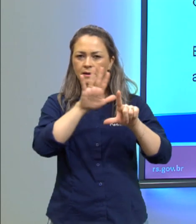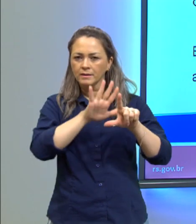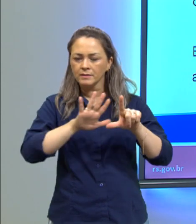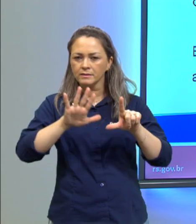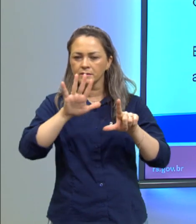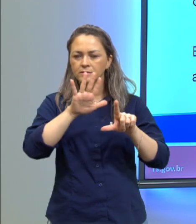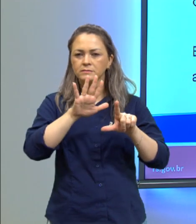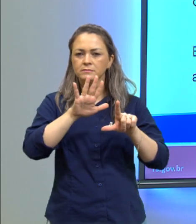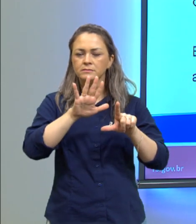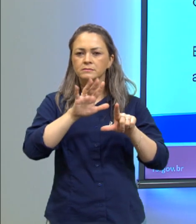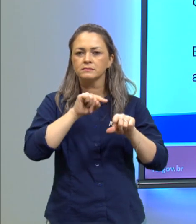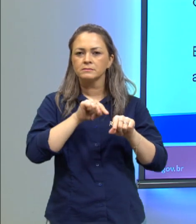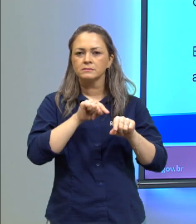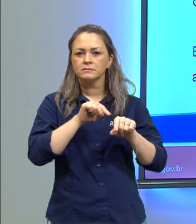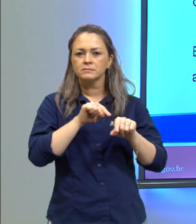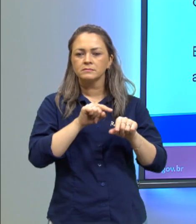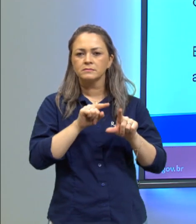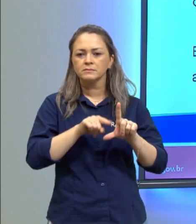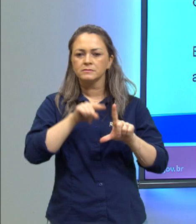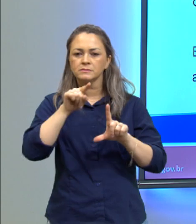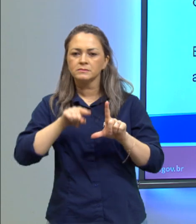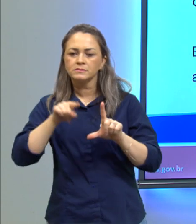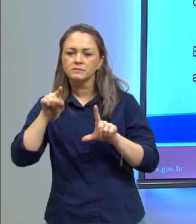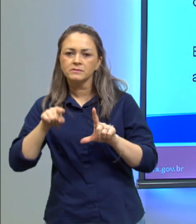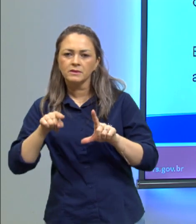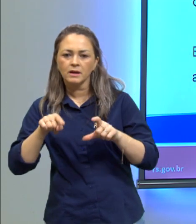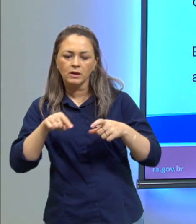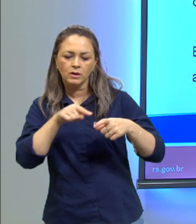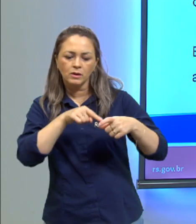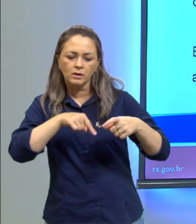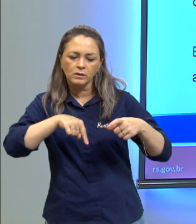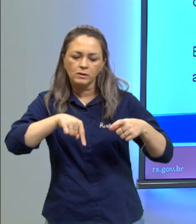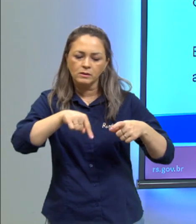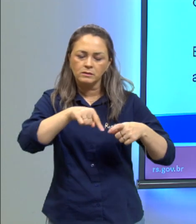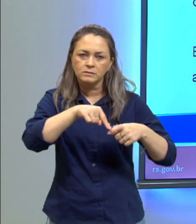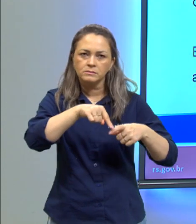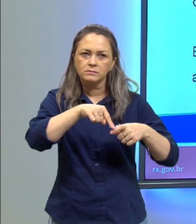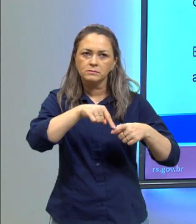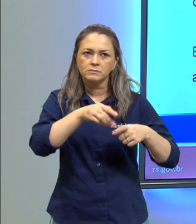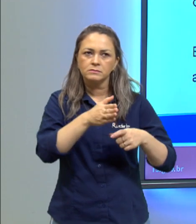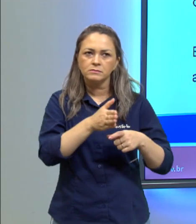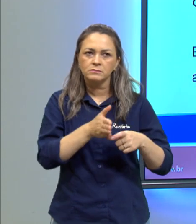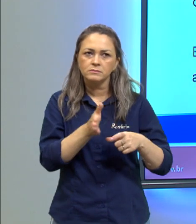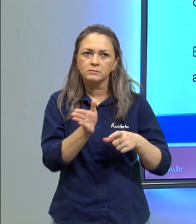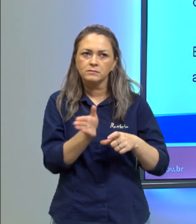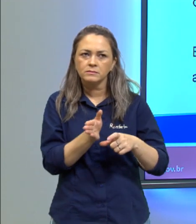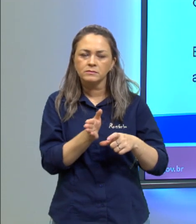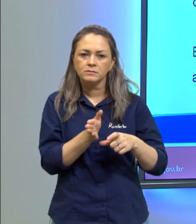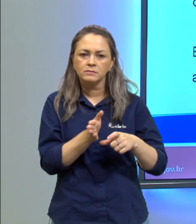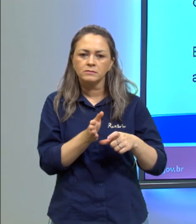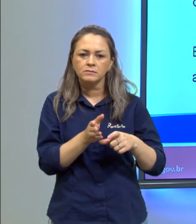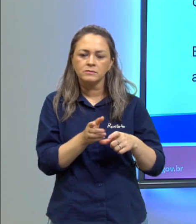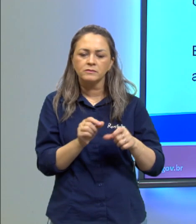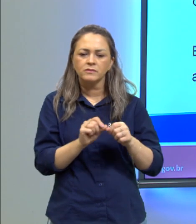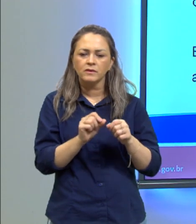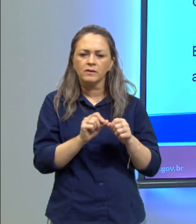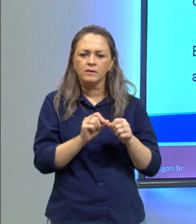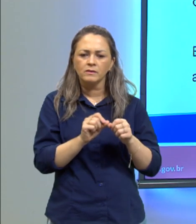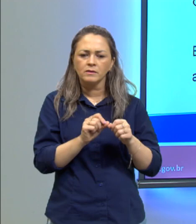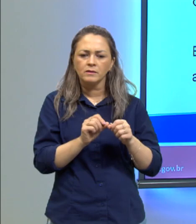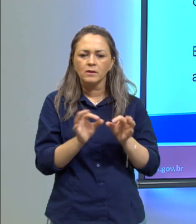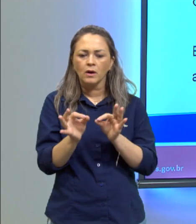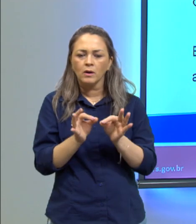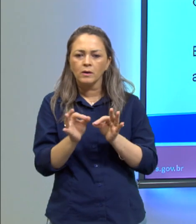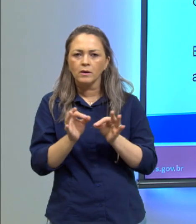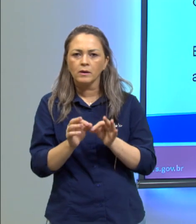automaticamente um gráfico de setores, mapeando o tempo em que uma pessoa acessa cinco